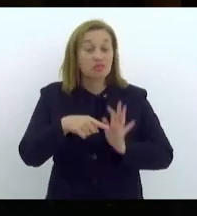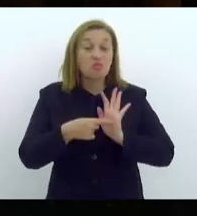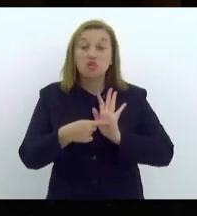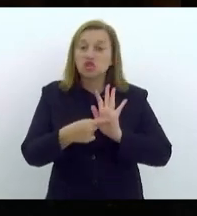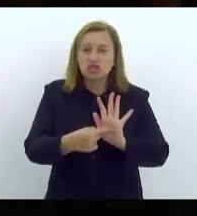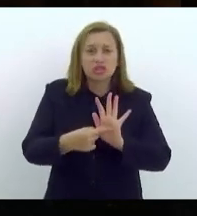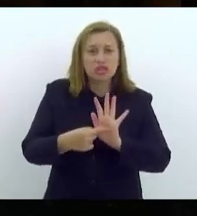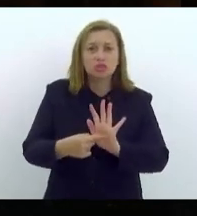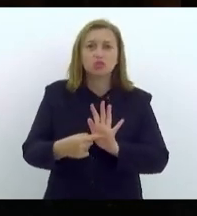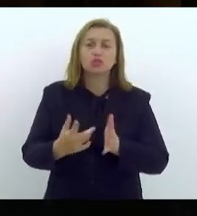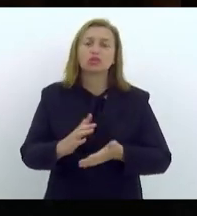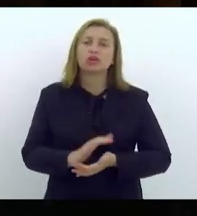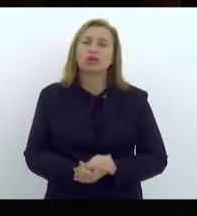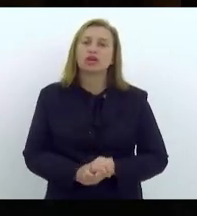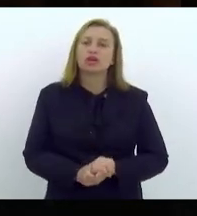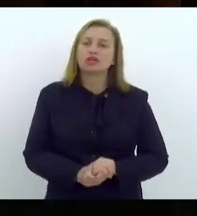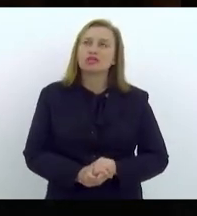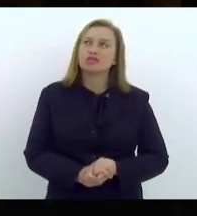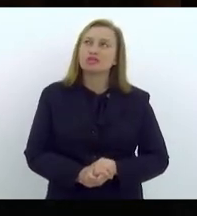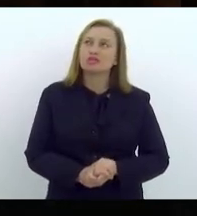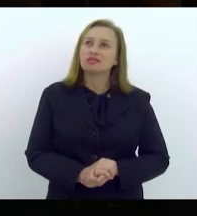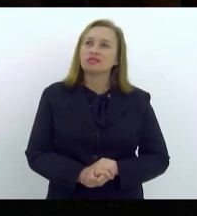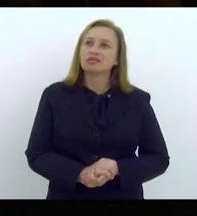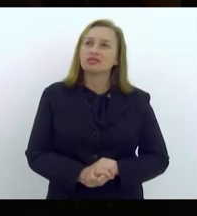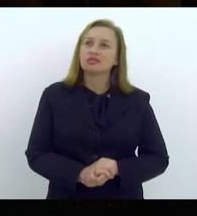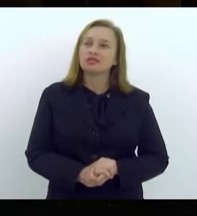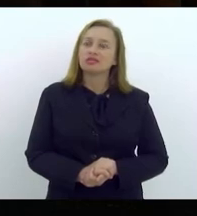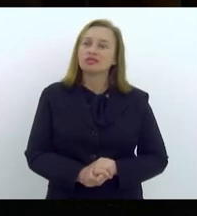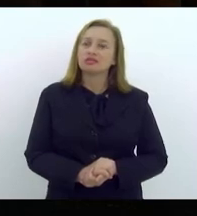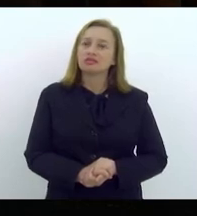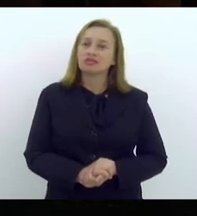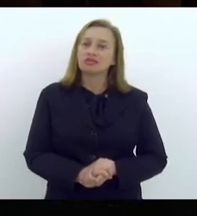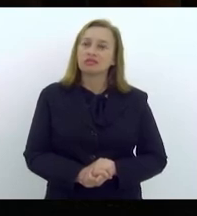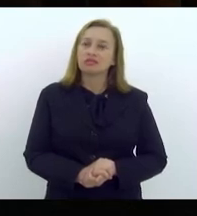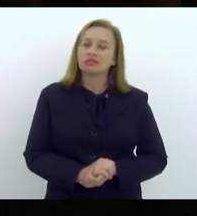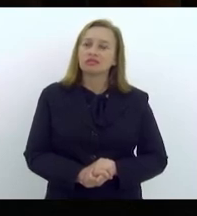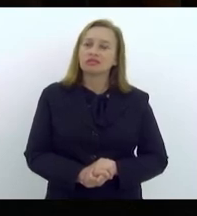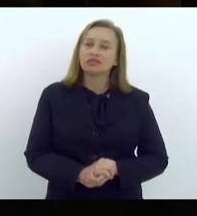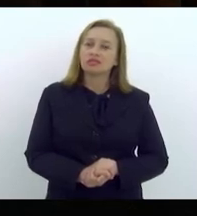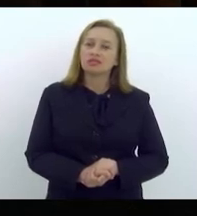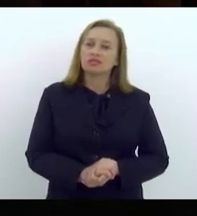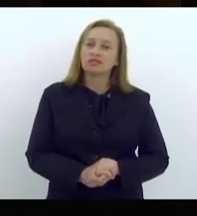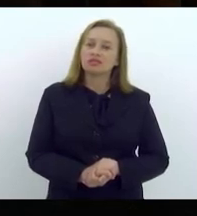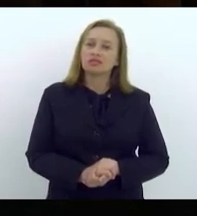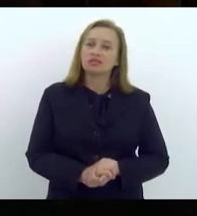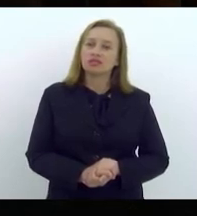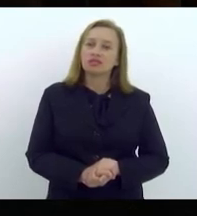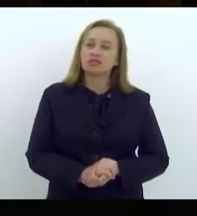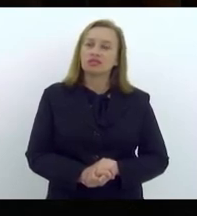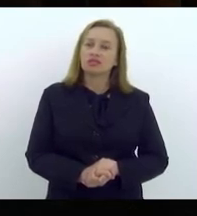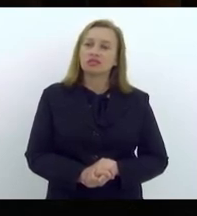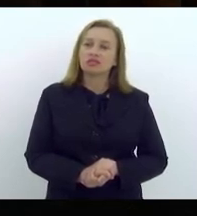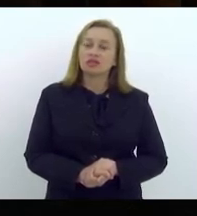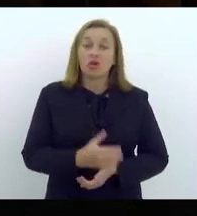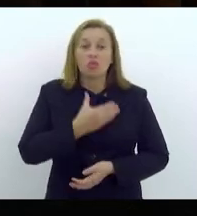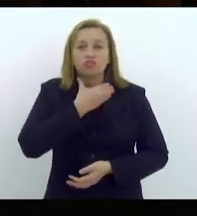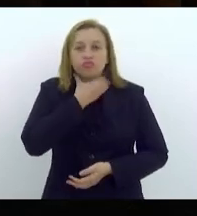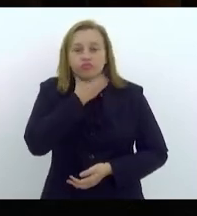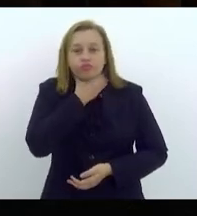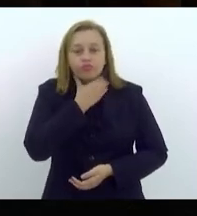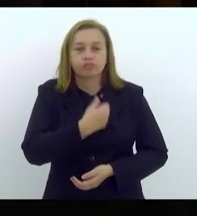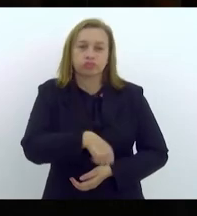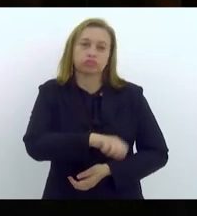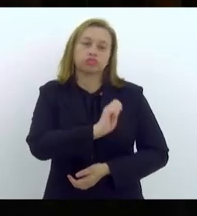aspectos fortíssimos da crise fiscal